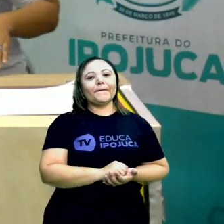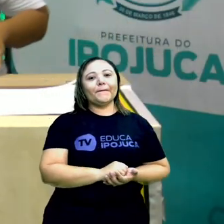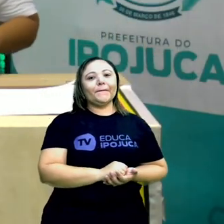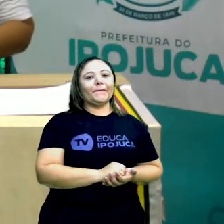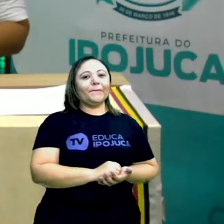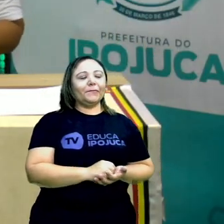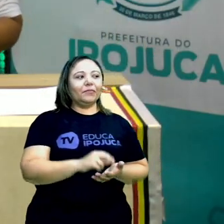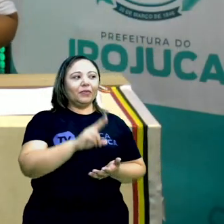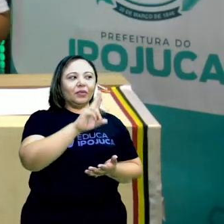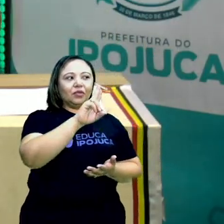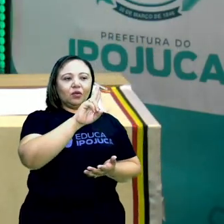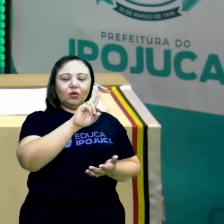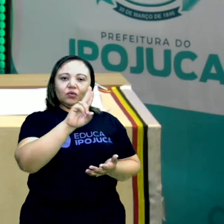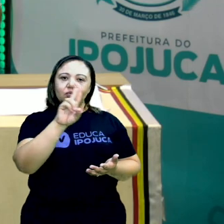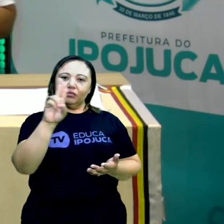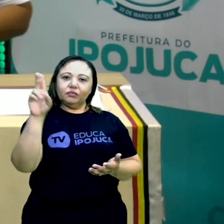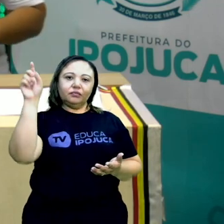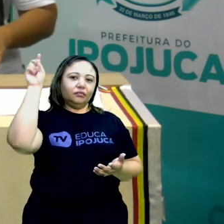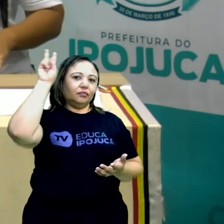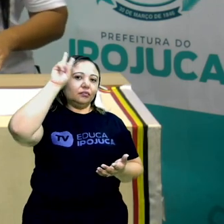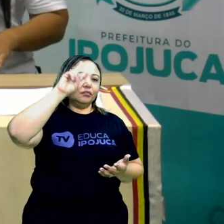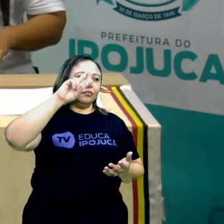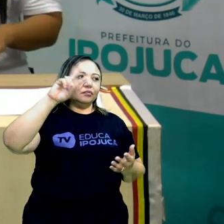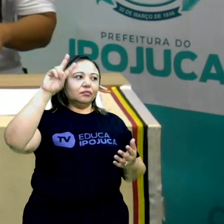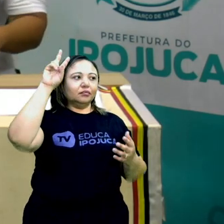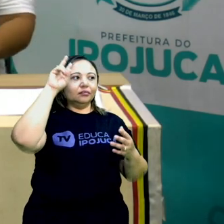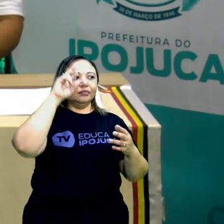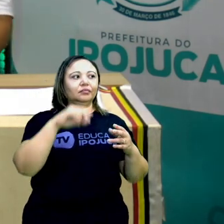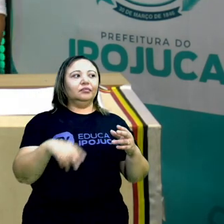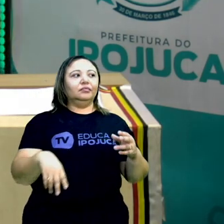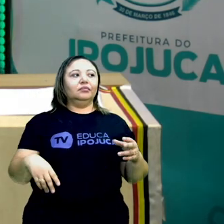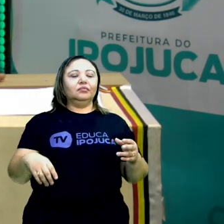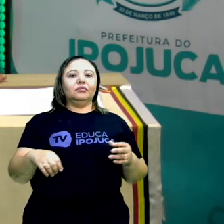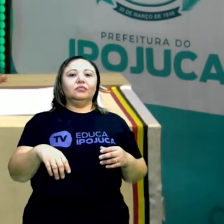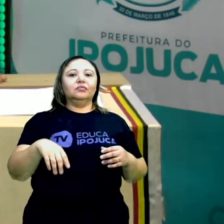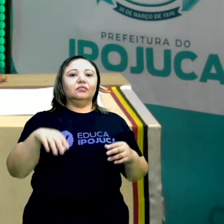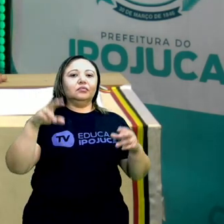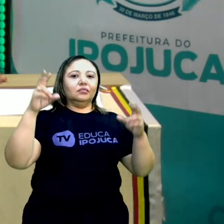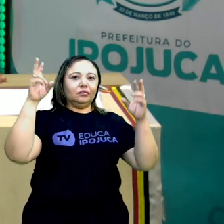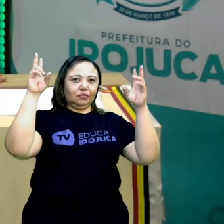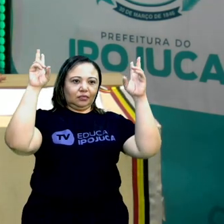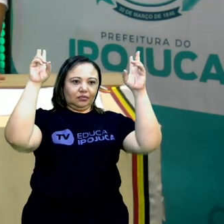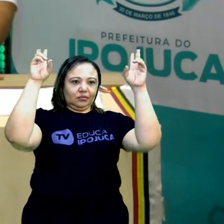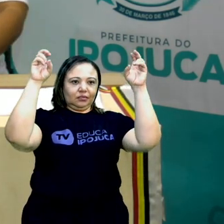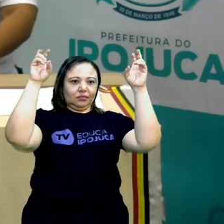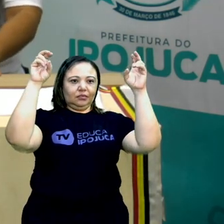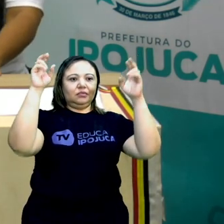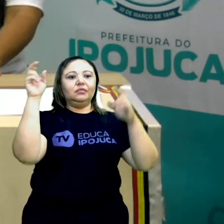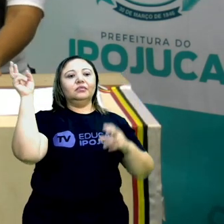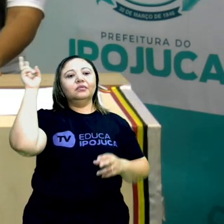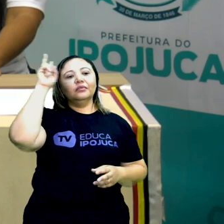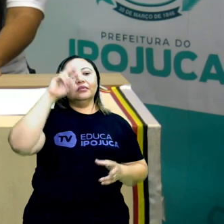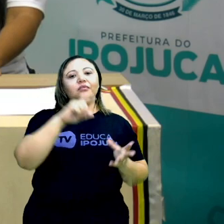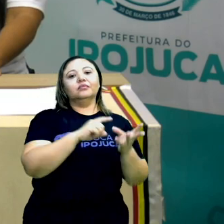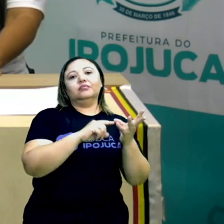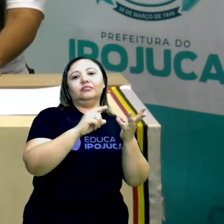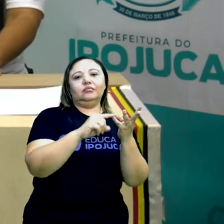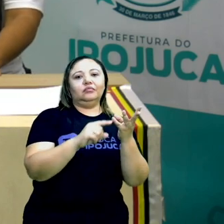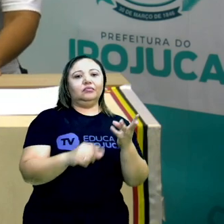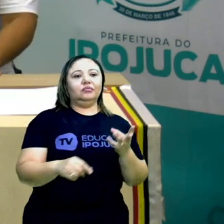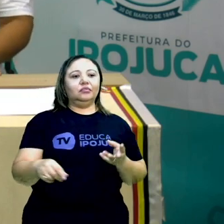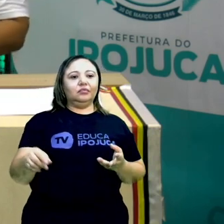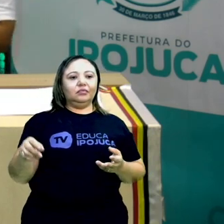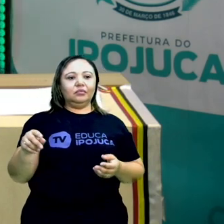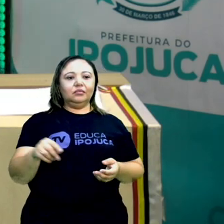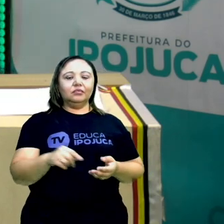E o nome dessa historinha, ó, se chama... A História das Vogais,